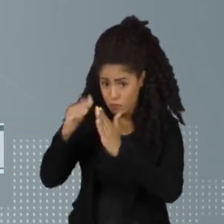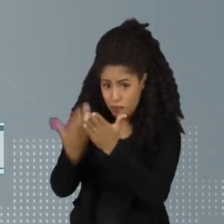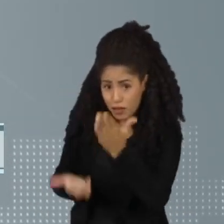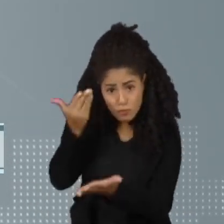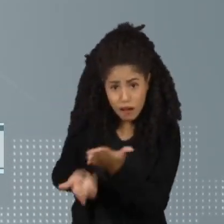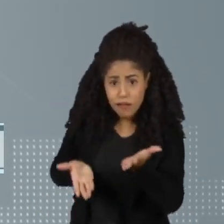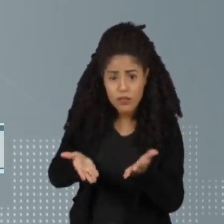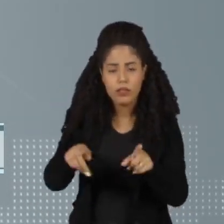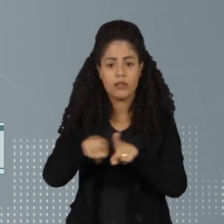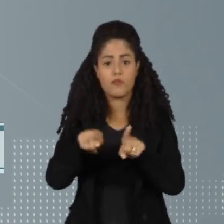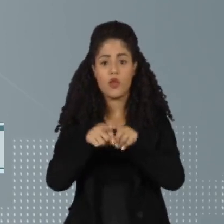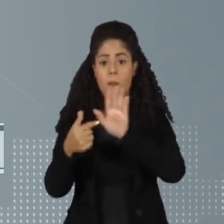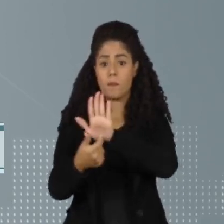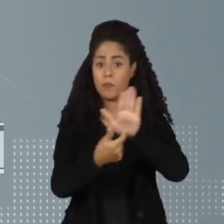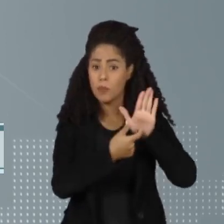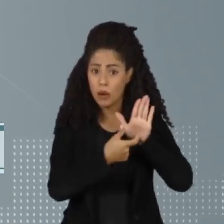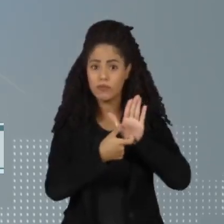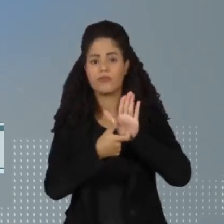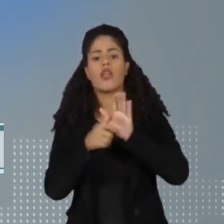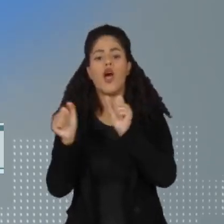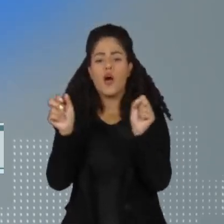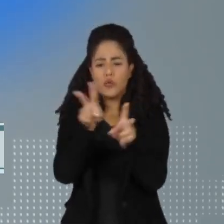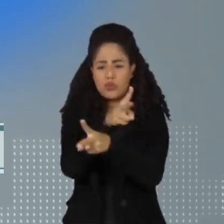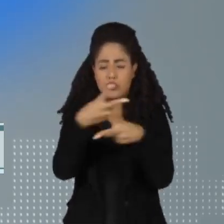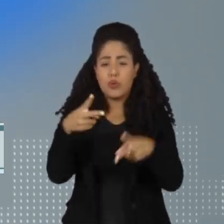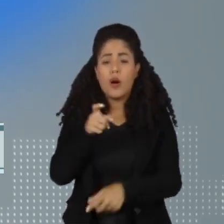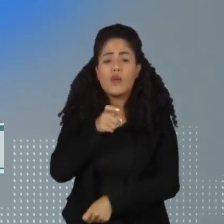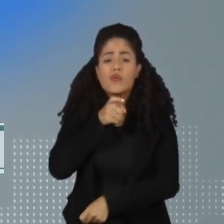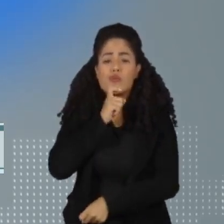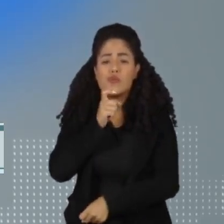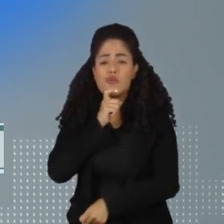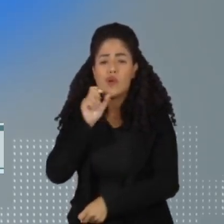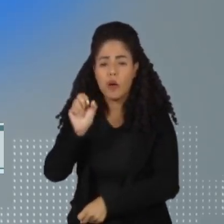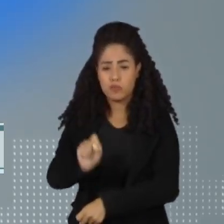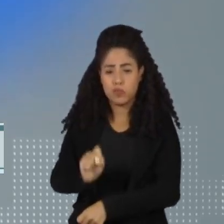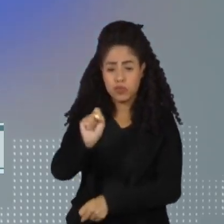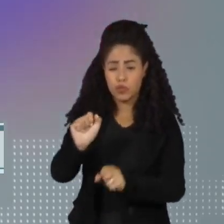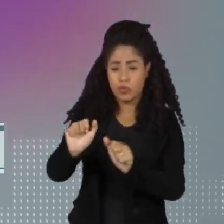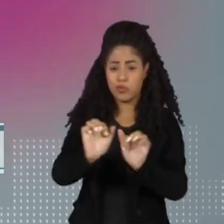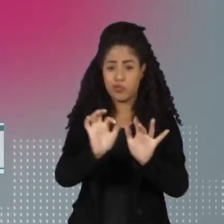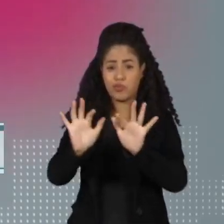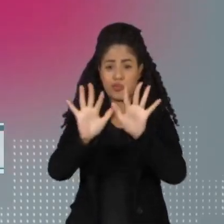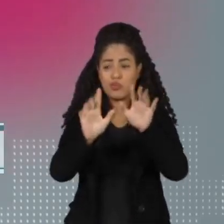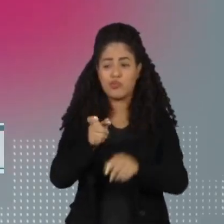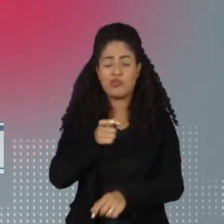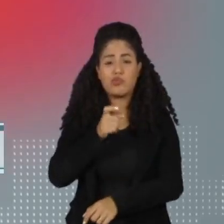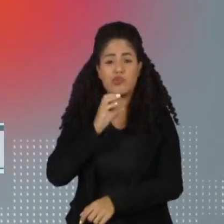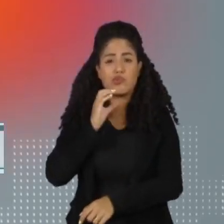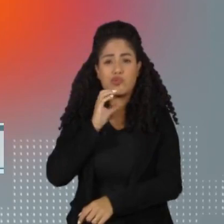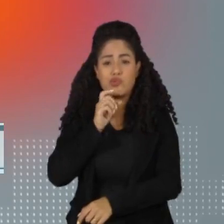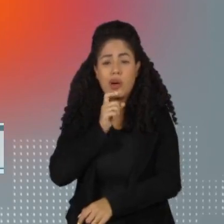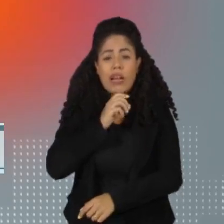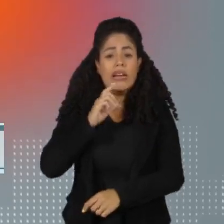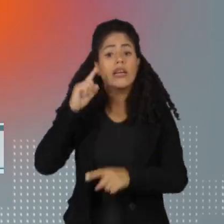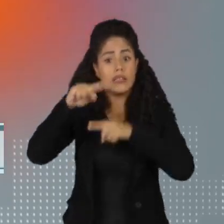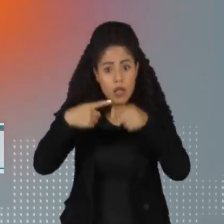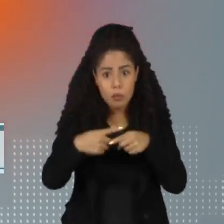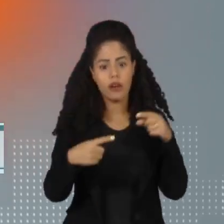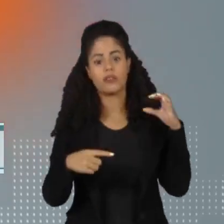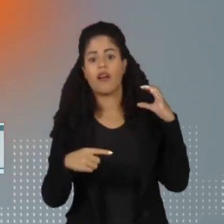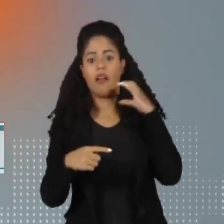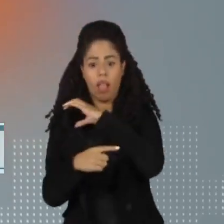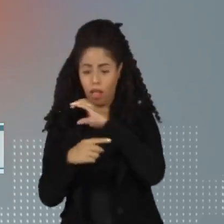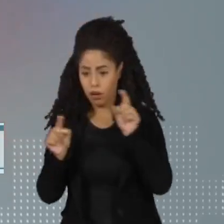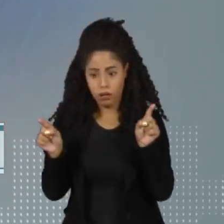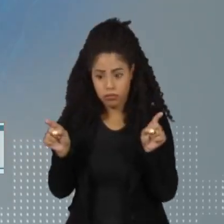um choque entre uma frente fria vinda do sul do país e a umidade e o calor da região amazônica na Serra do Mar. Com um